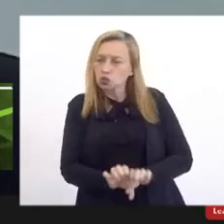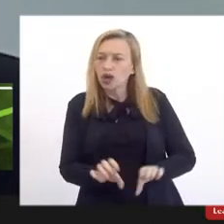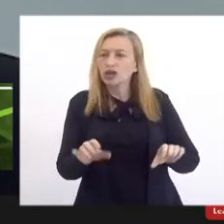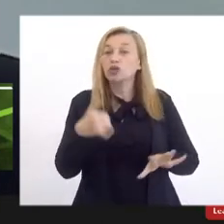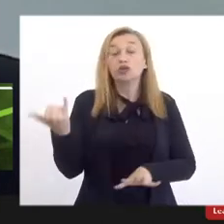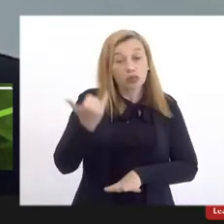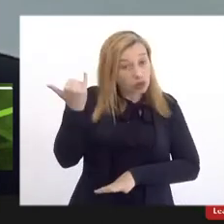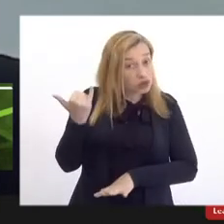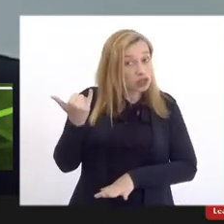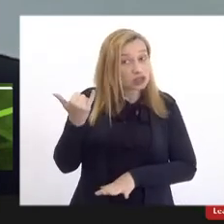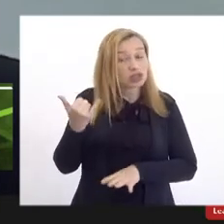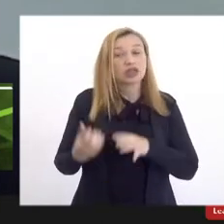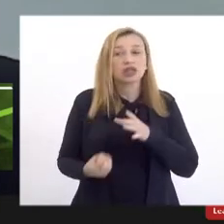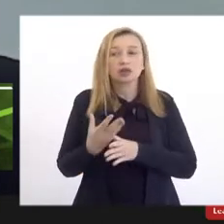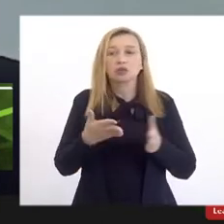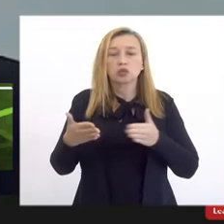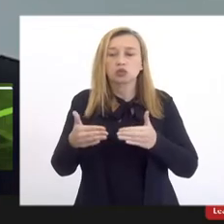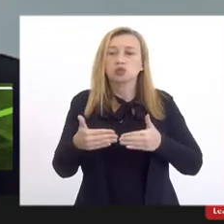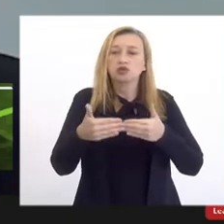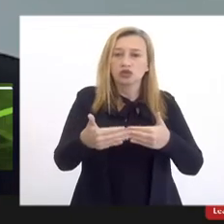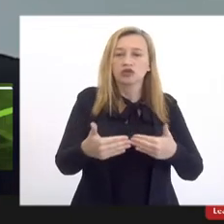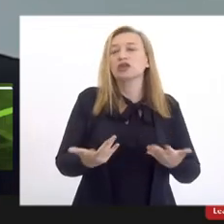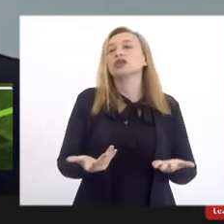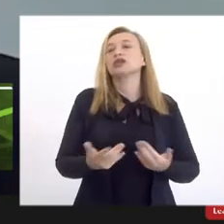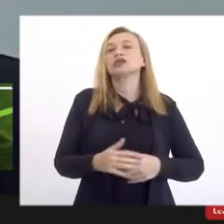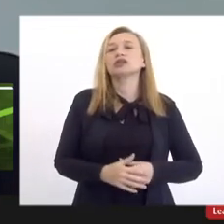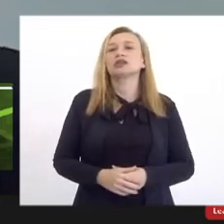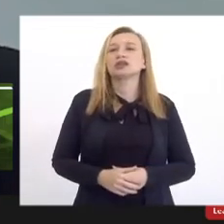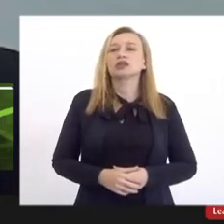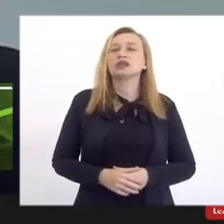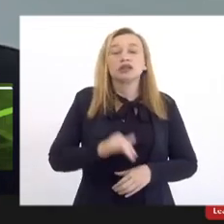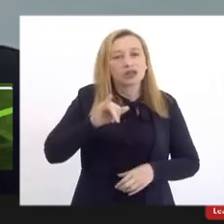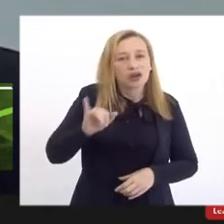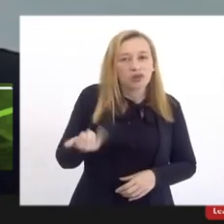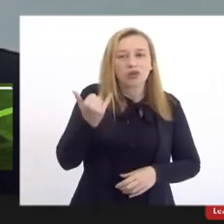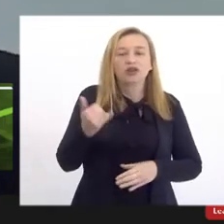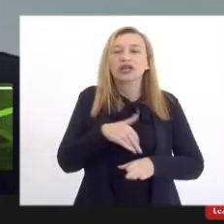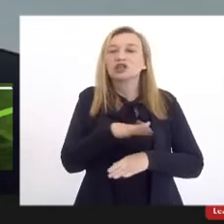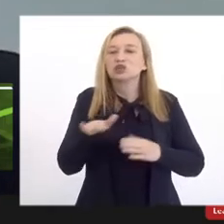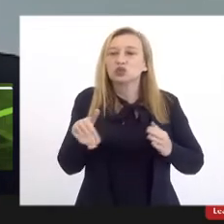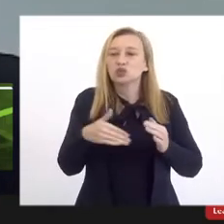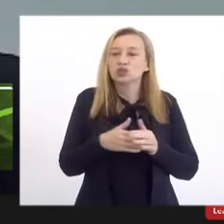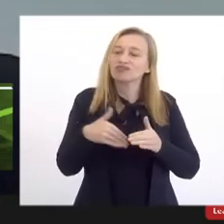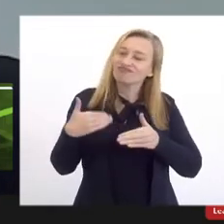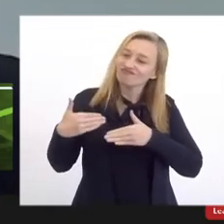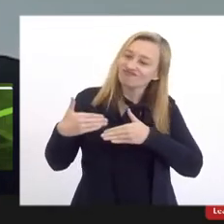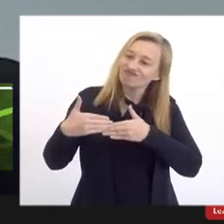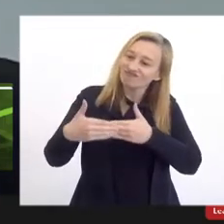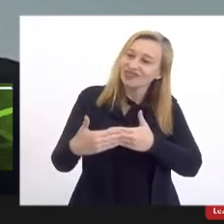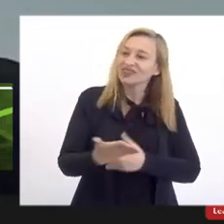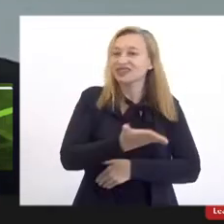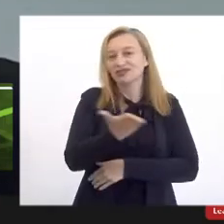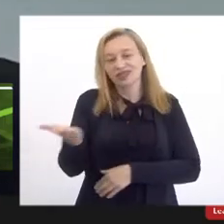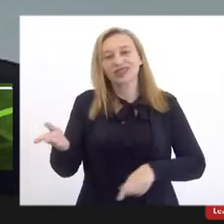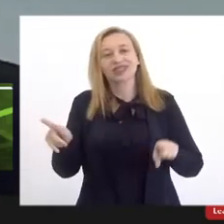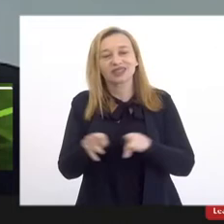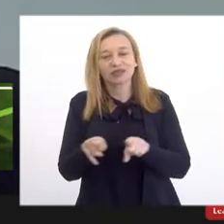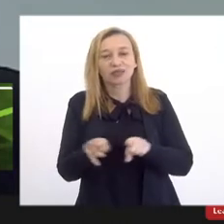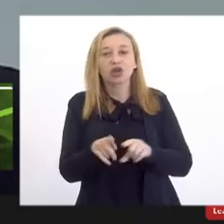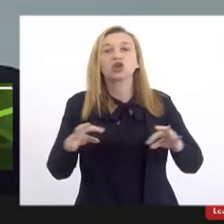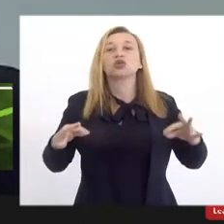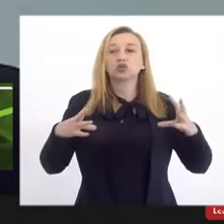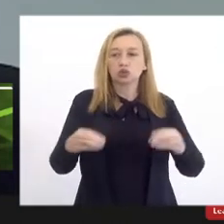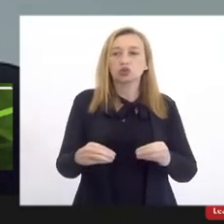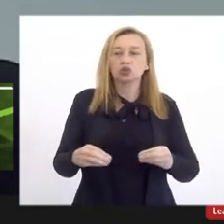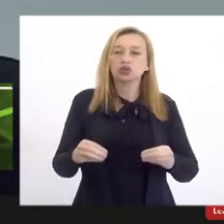importante é tentar construir daqui para frente e aproveitar toda essa trajetória de vocês também, tudo aquilo que